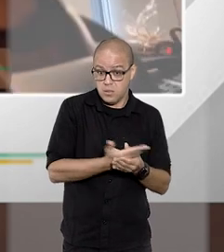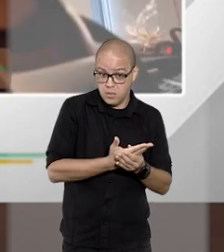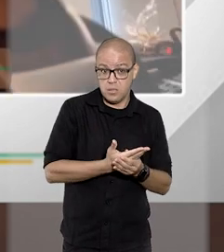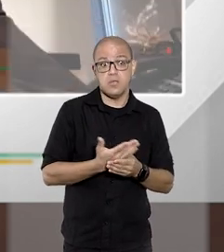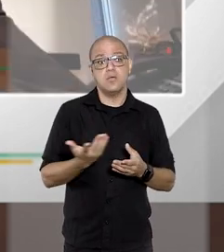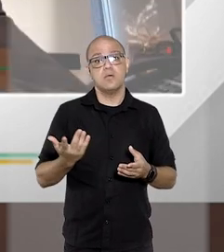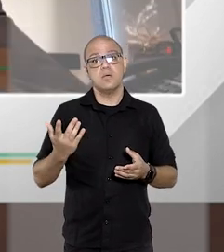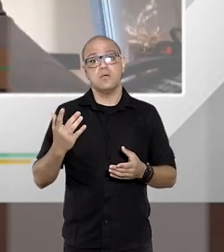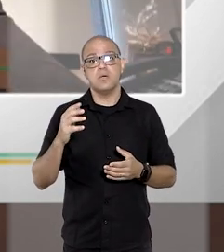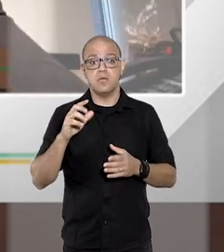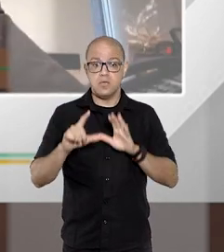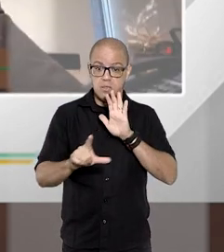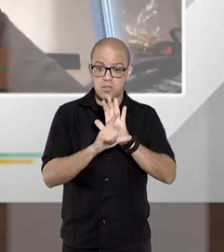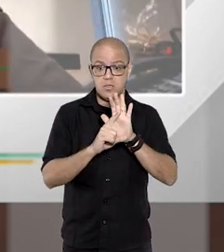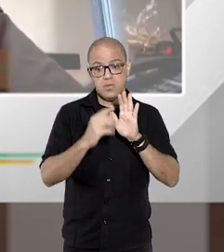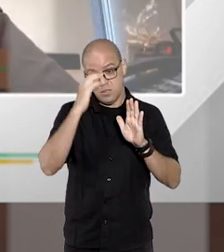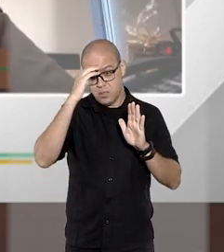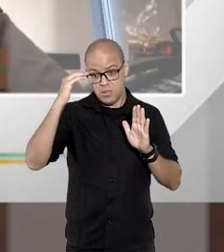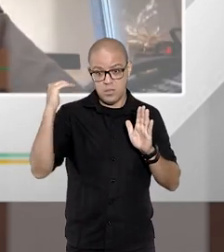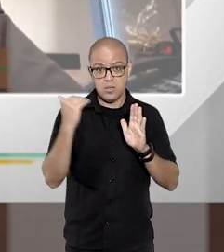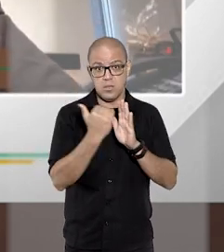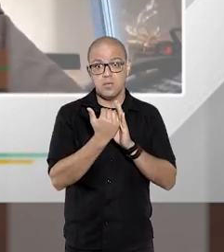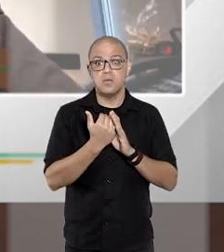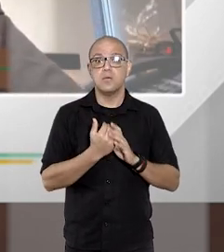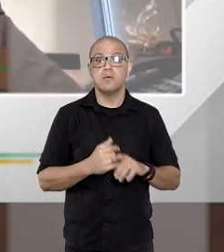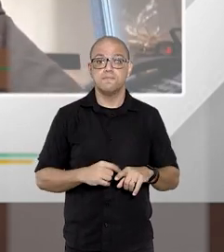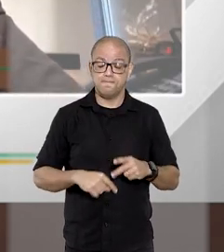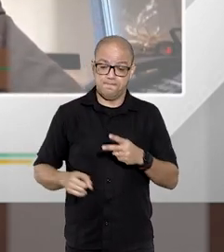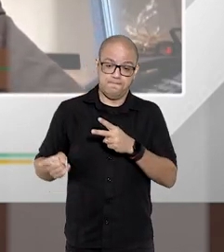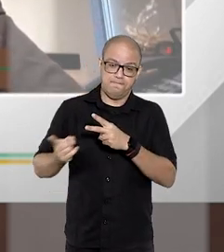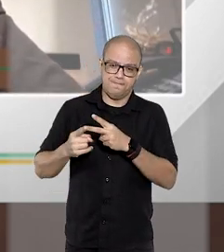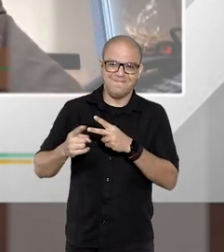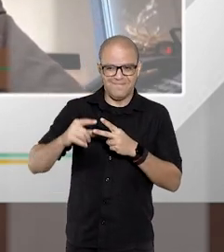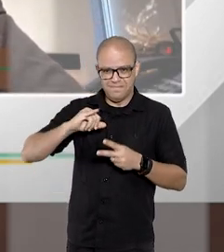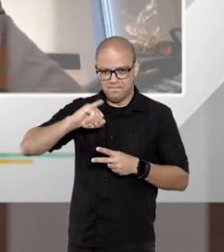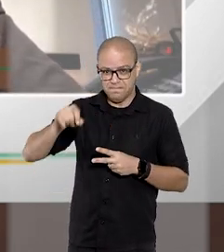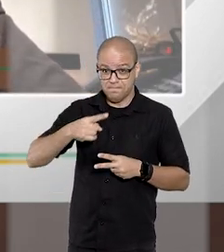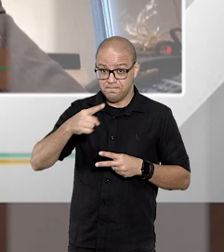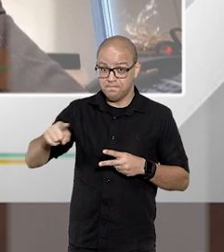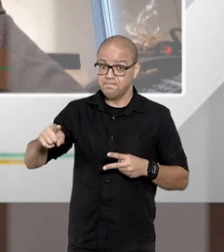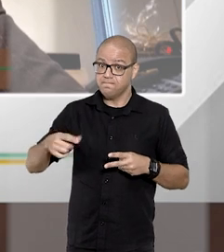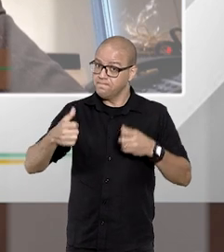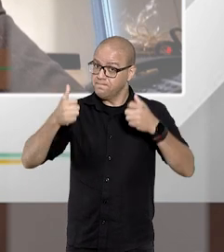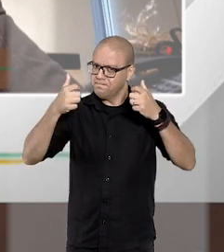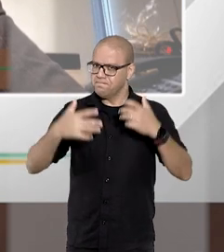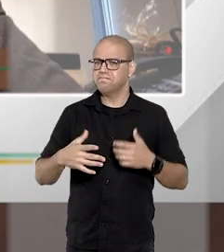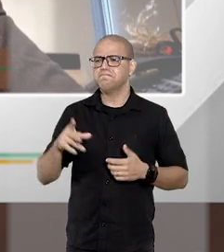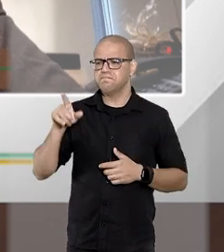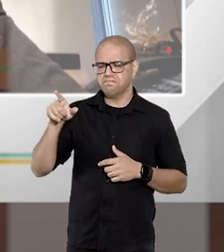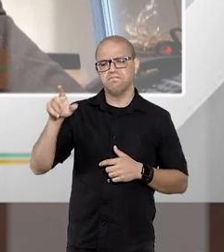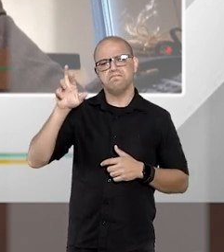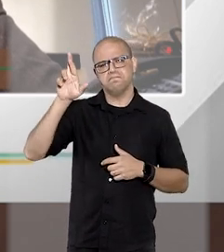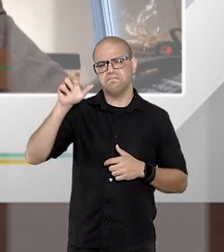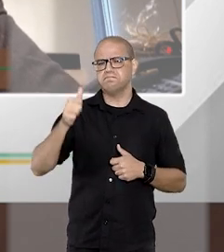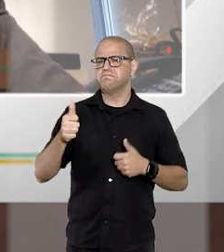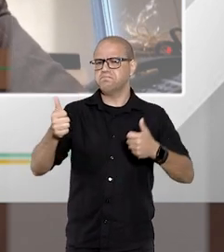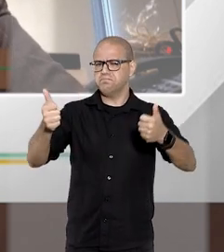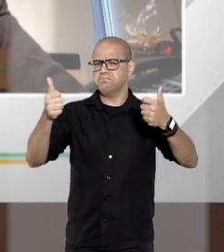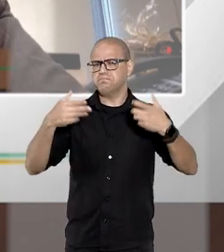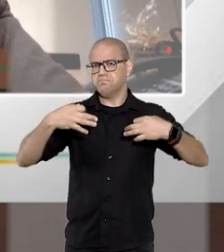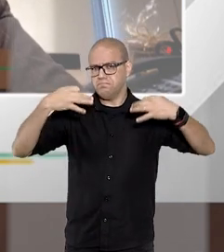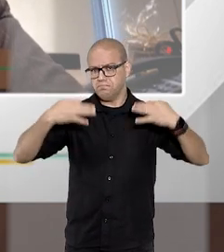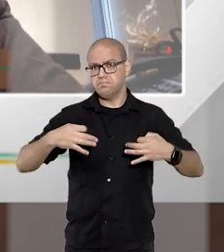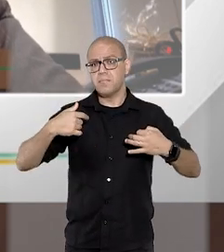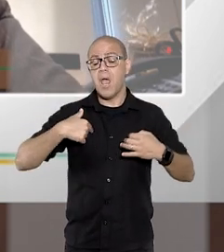processo legal princípio do contraditório e ampla defesa e o segundo ponto que o João abordou com muita propriedade é justamente